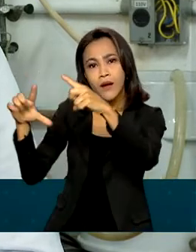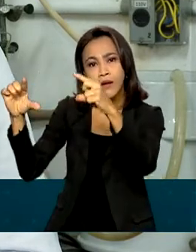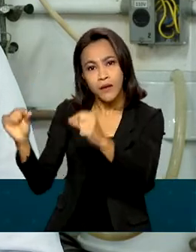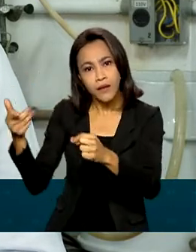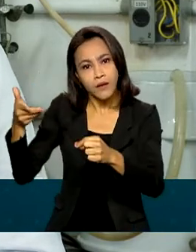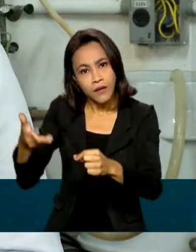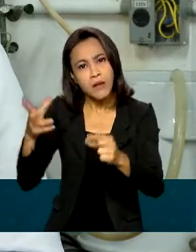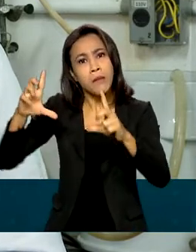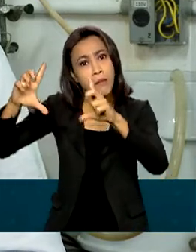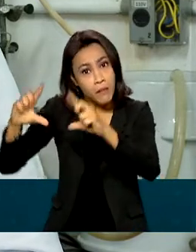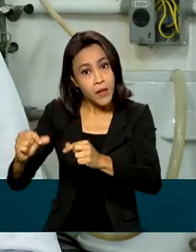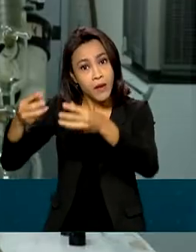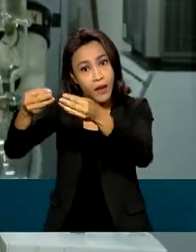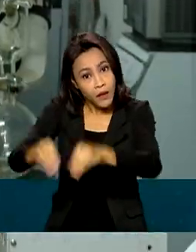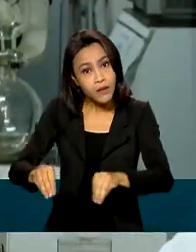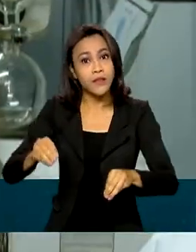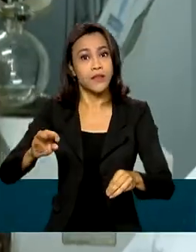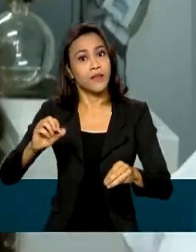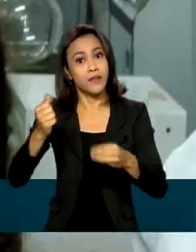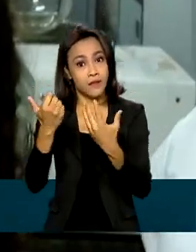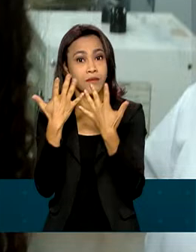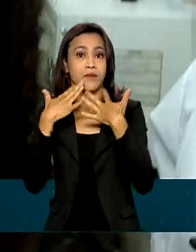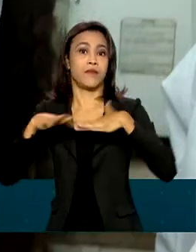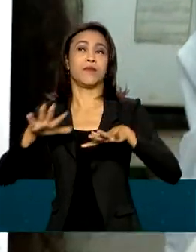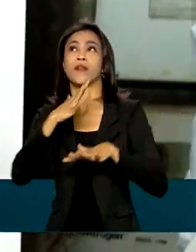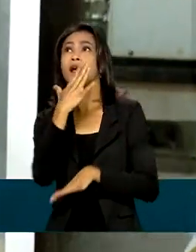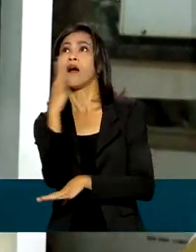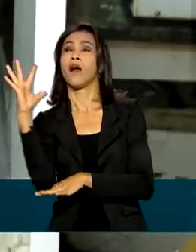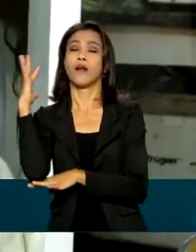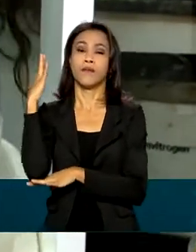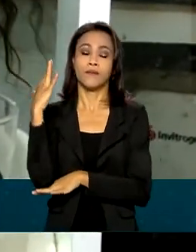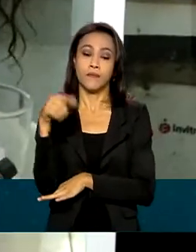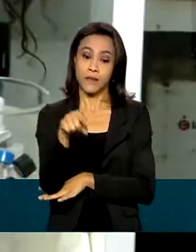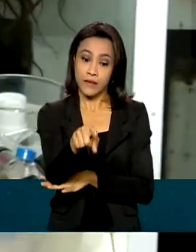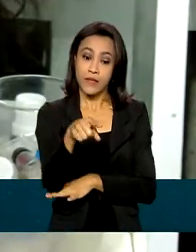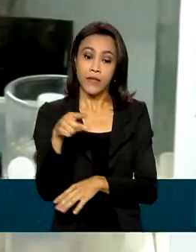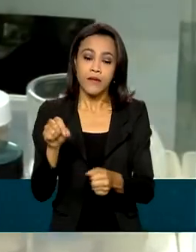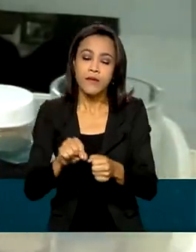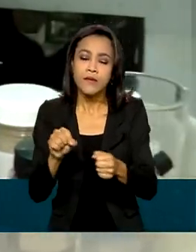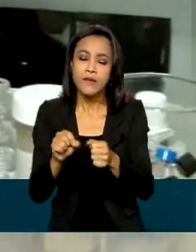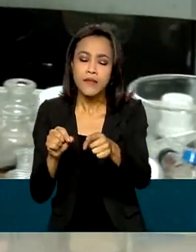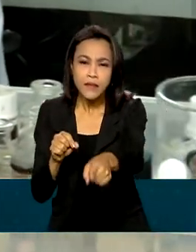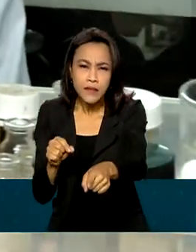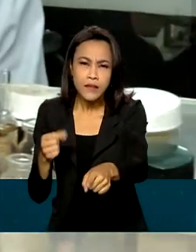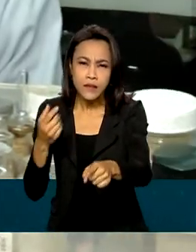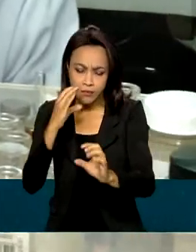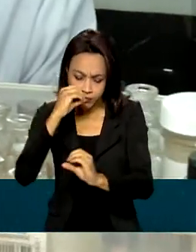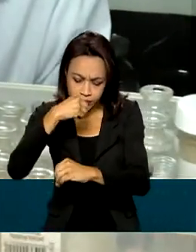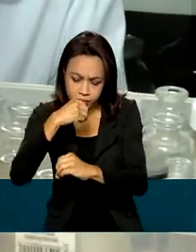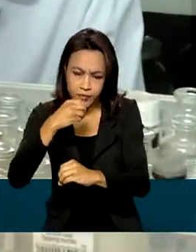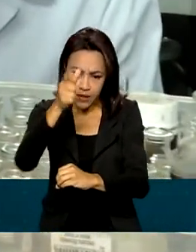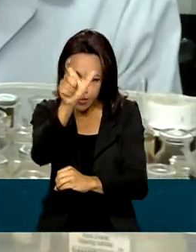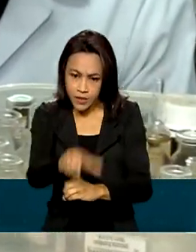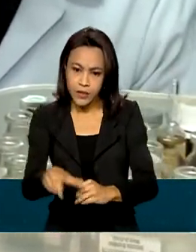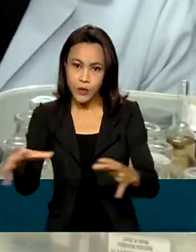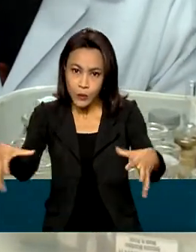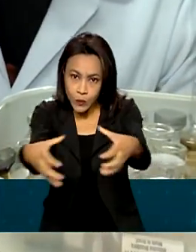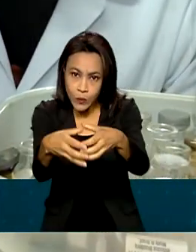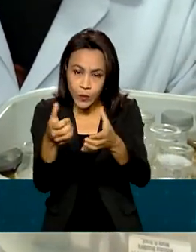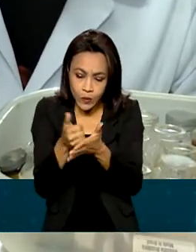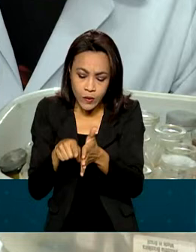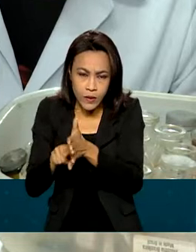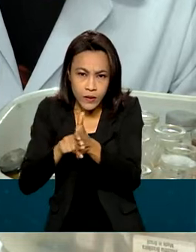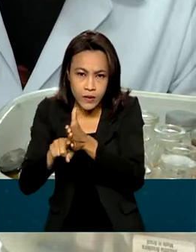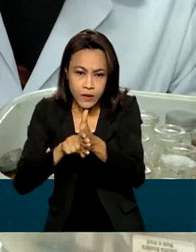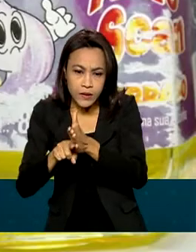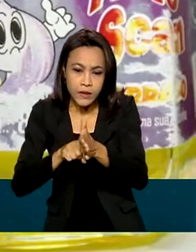impacto à saúde humana também. Além de comprovar a eficácia para matar as larvas do mosquito, os pesquisadores testaram o